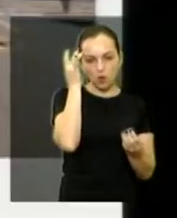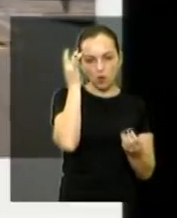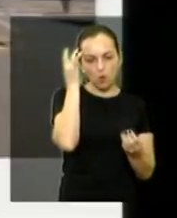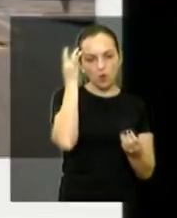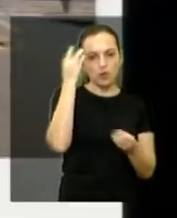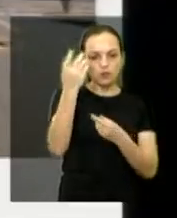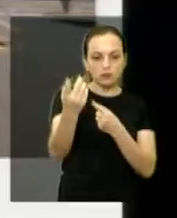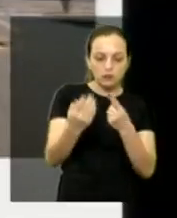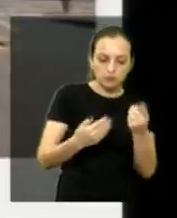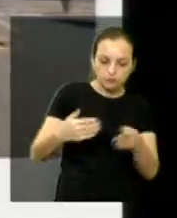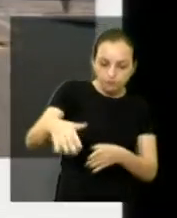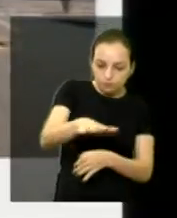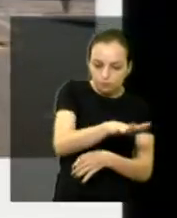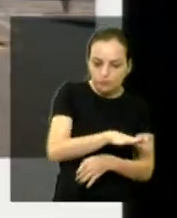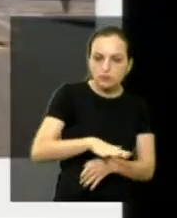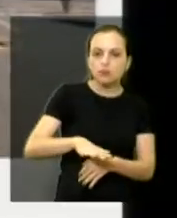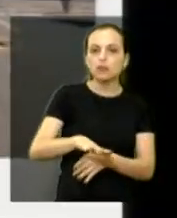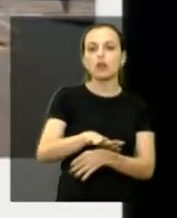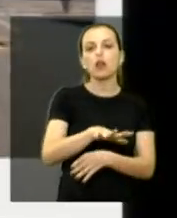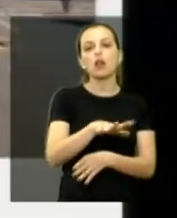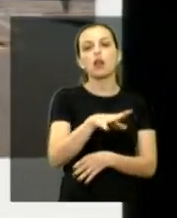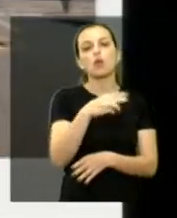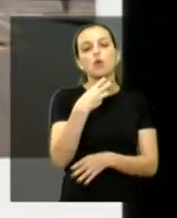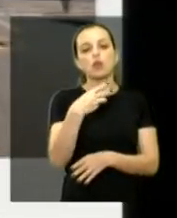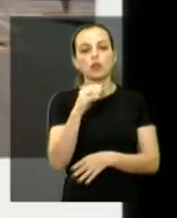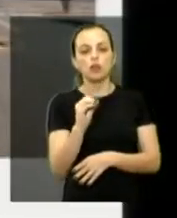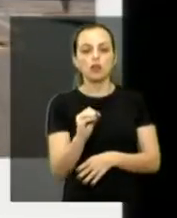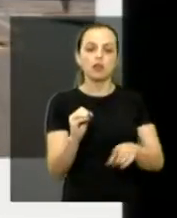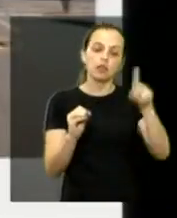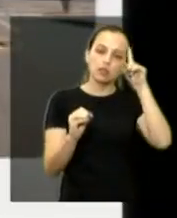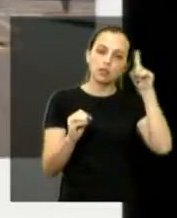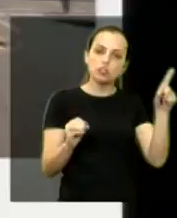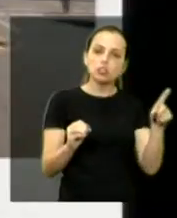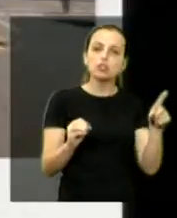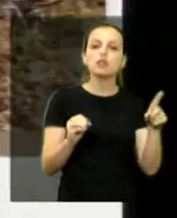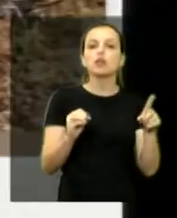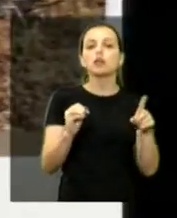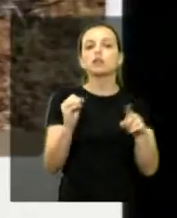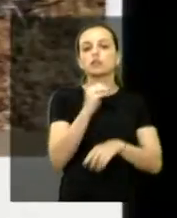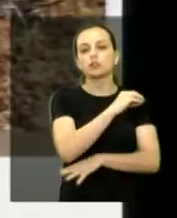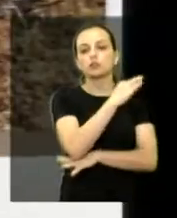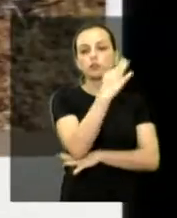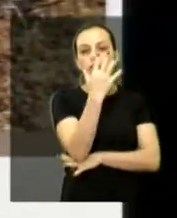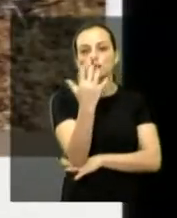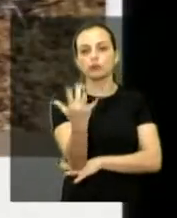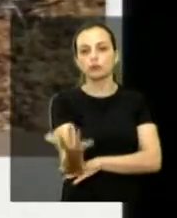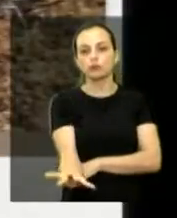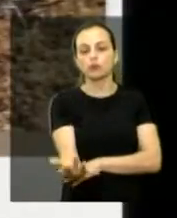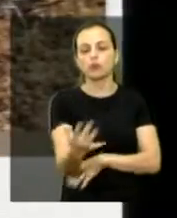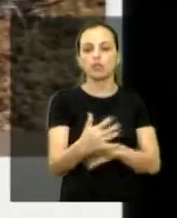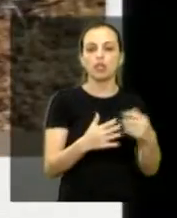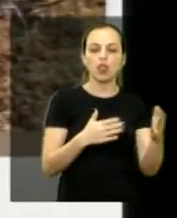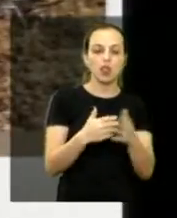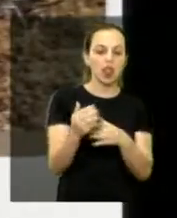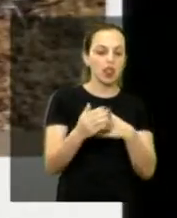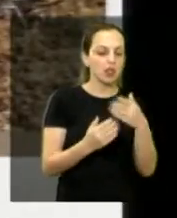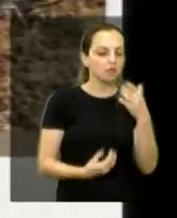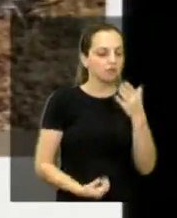30 dias que essa árvore está caída lá, e até agora, nem a providência foi tomada a respeito dessa árvore lá,